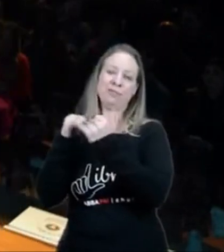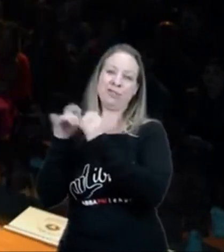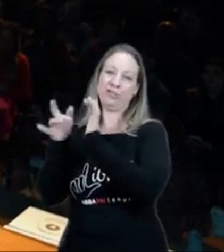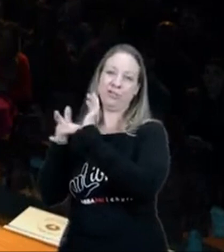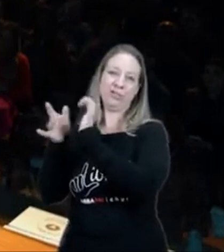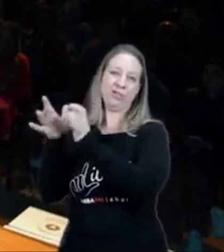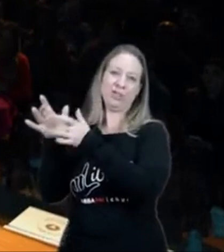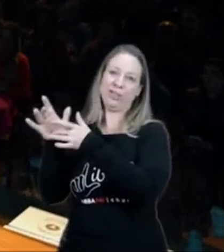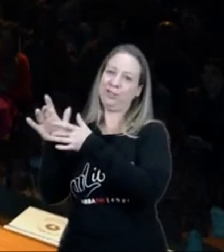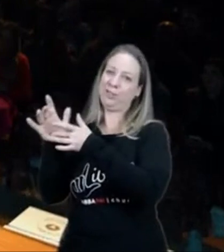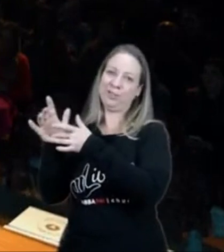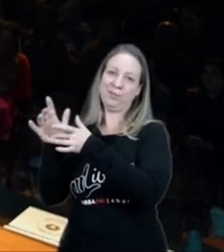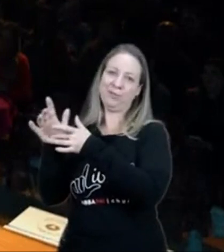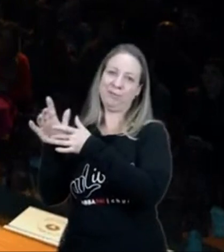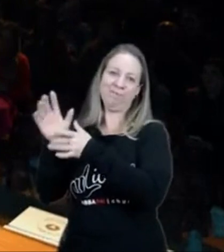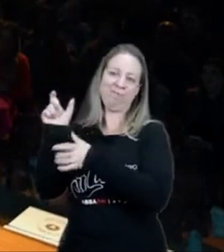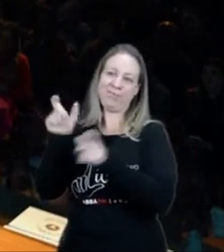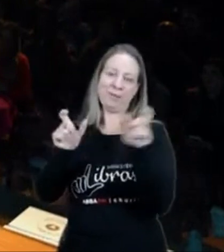Tito,